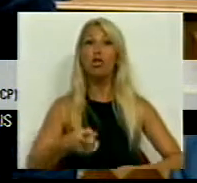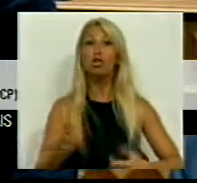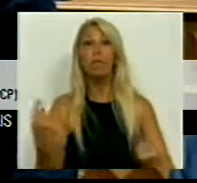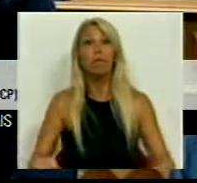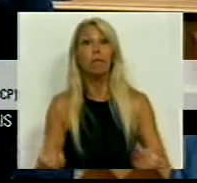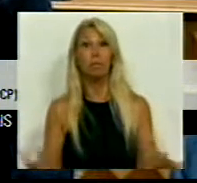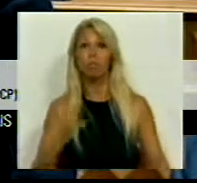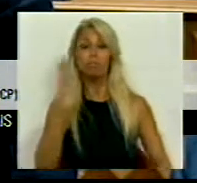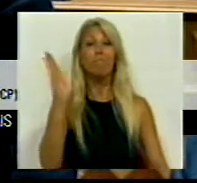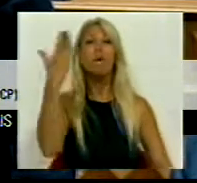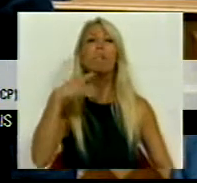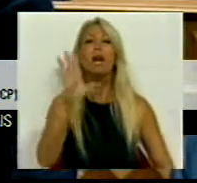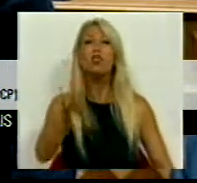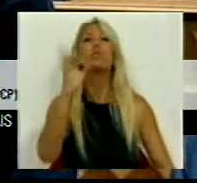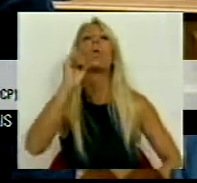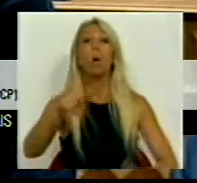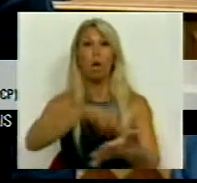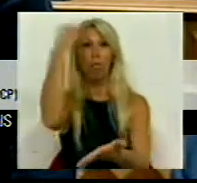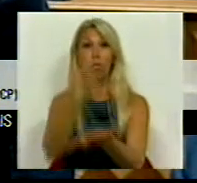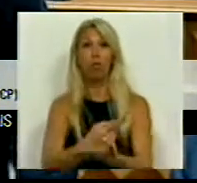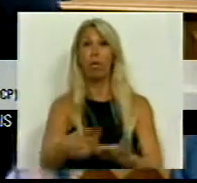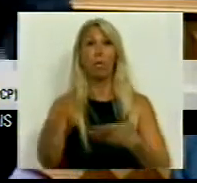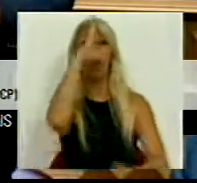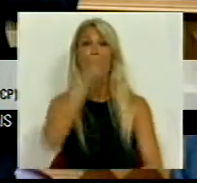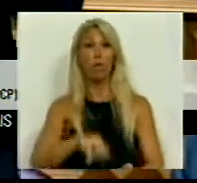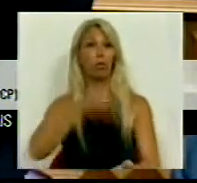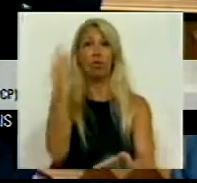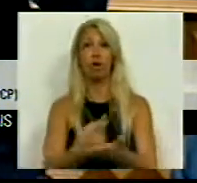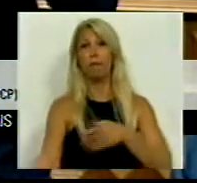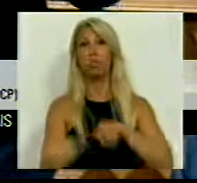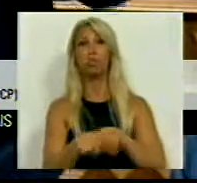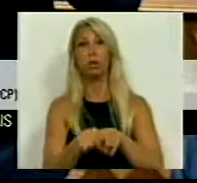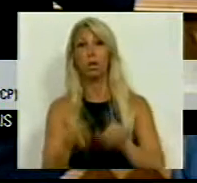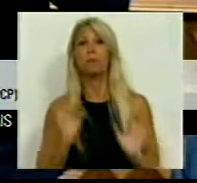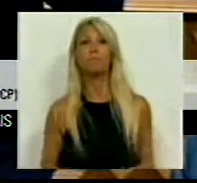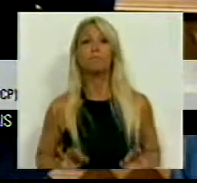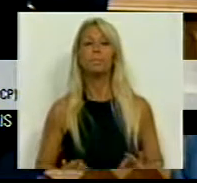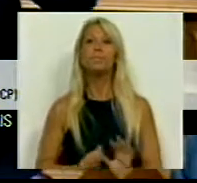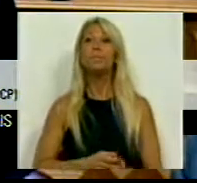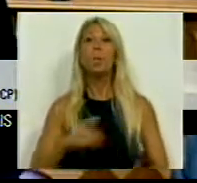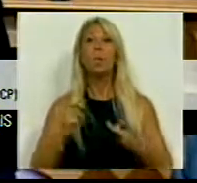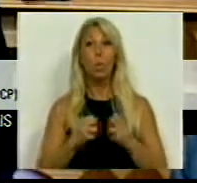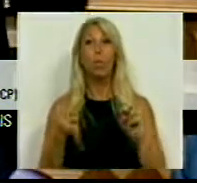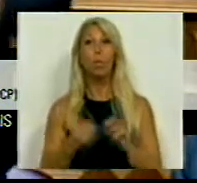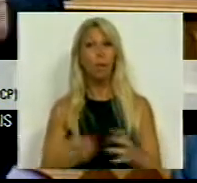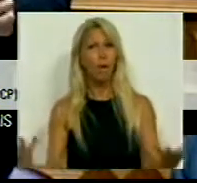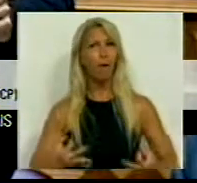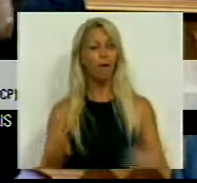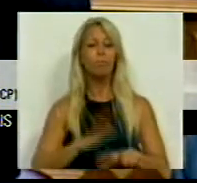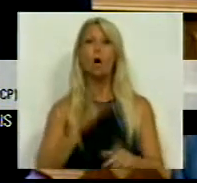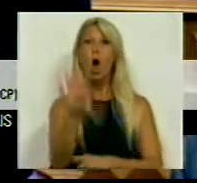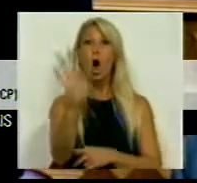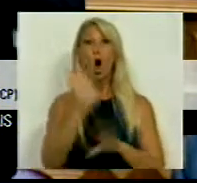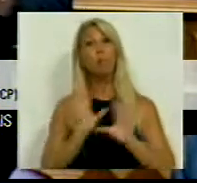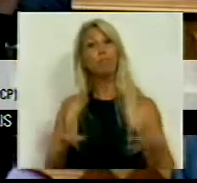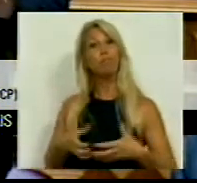o país precisa é de derrotar este governo e esta política. O problema grande está nestas opções de classe